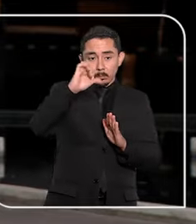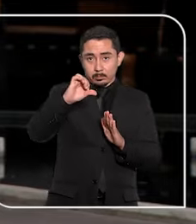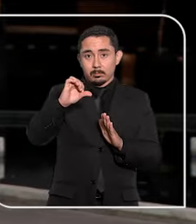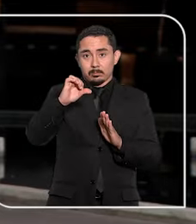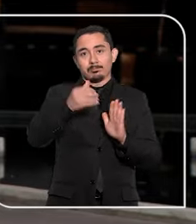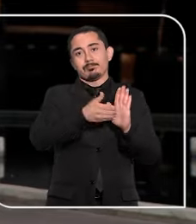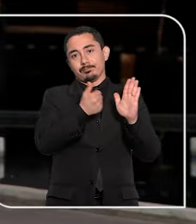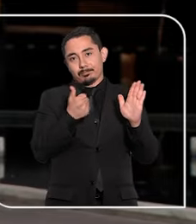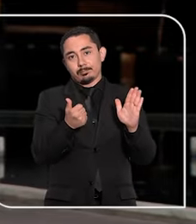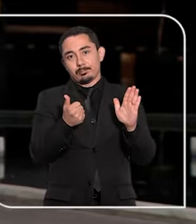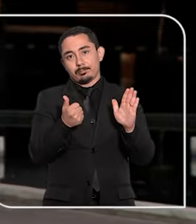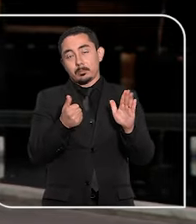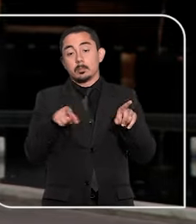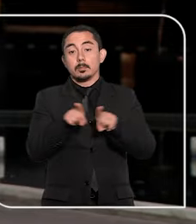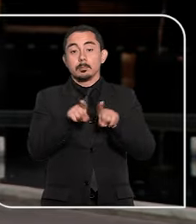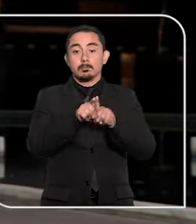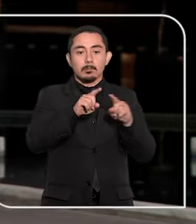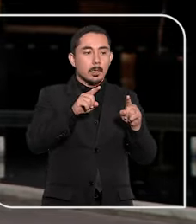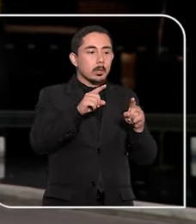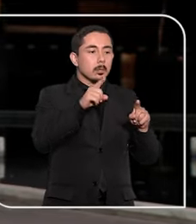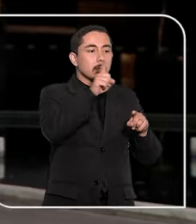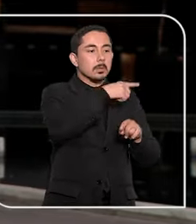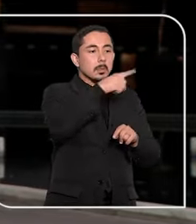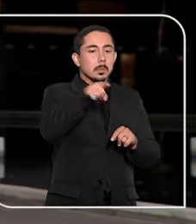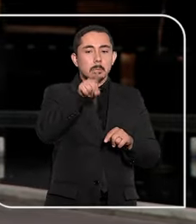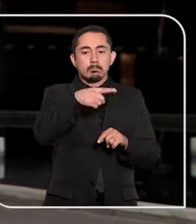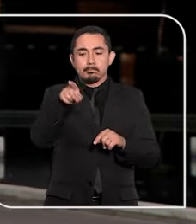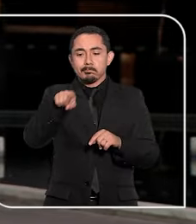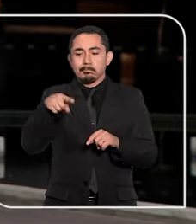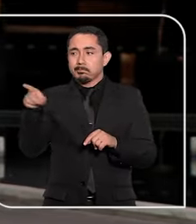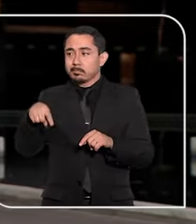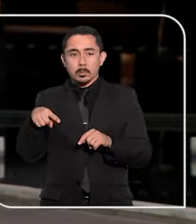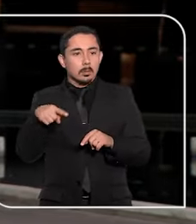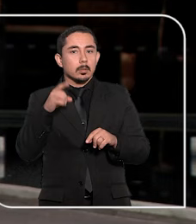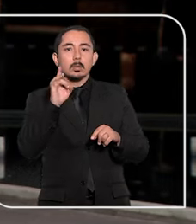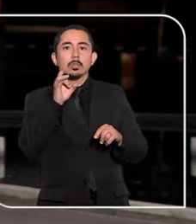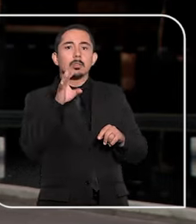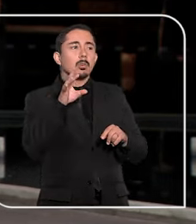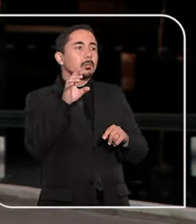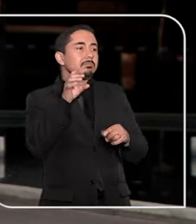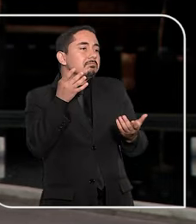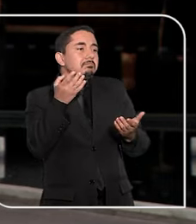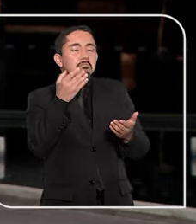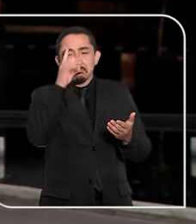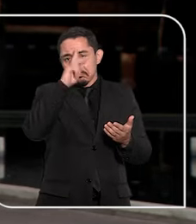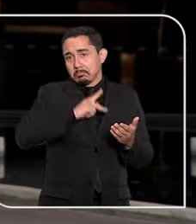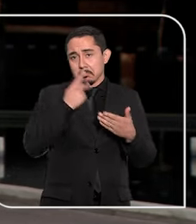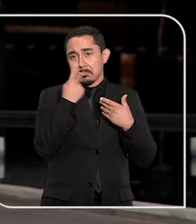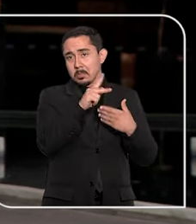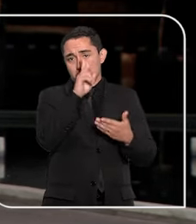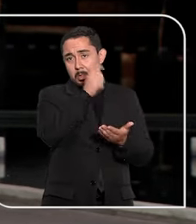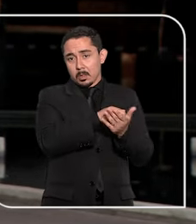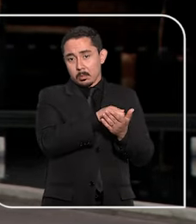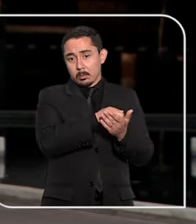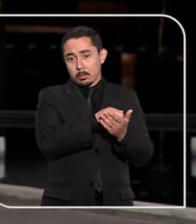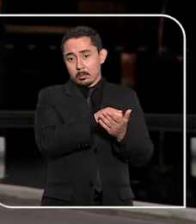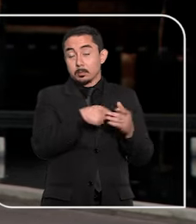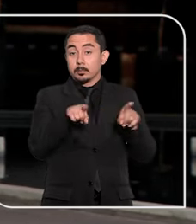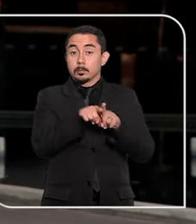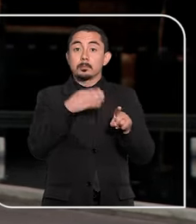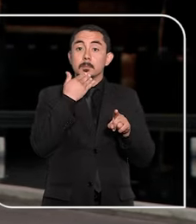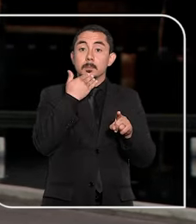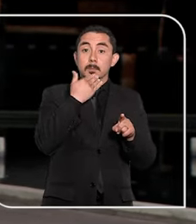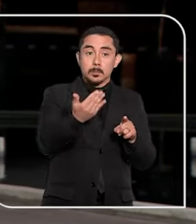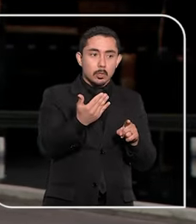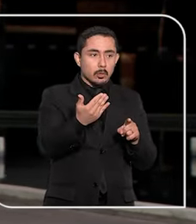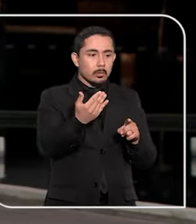empresa, encerrando corridas de passageiros em locais diferentes do destino solicitado, sem justificativa. Ele ajuizou